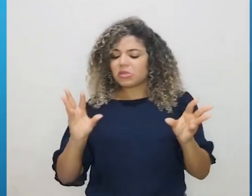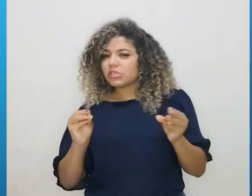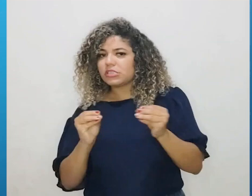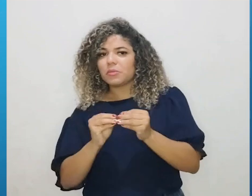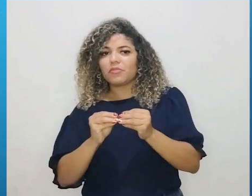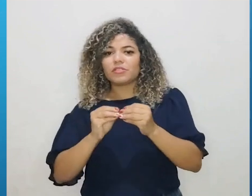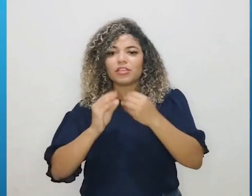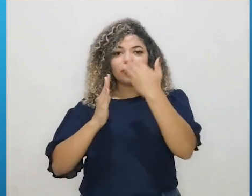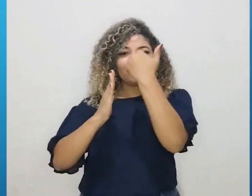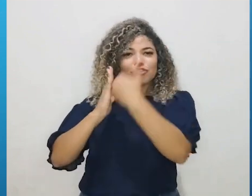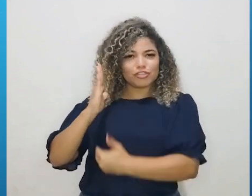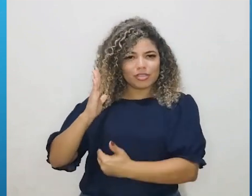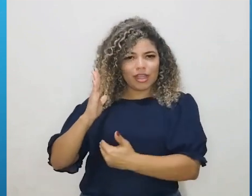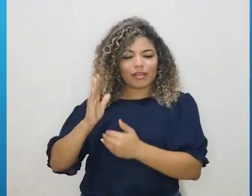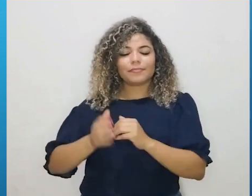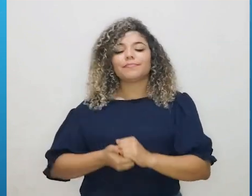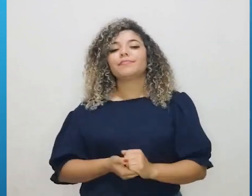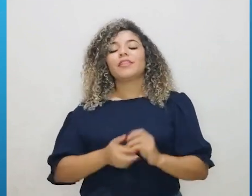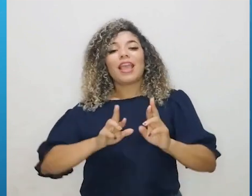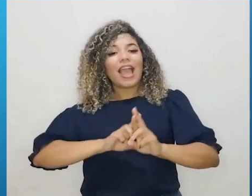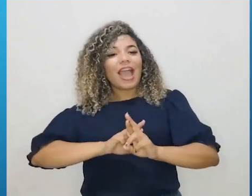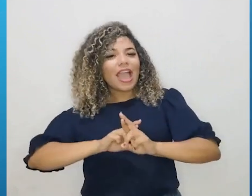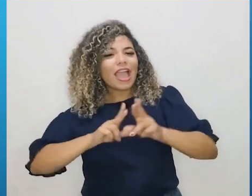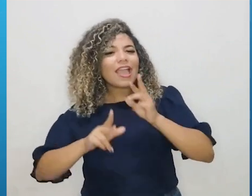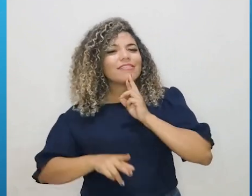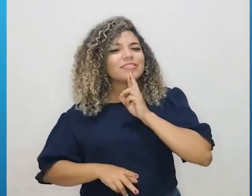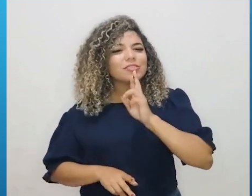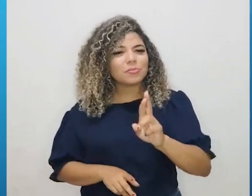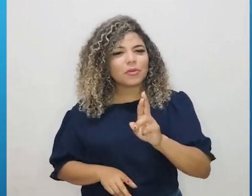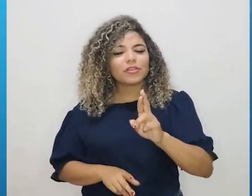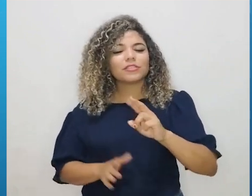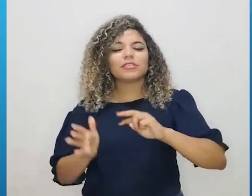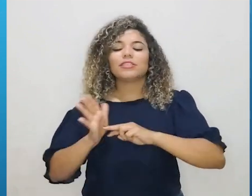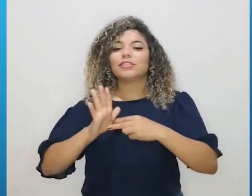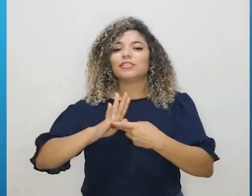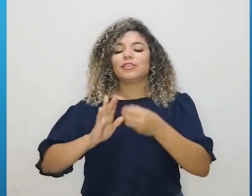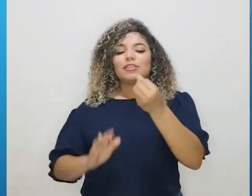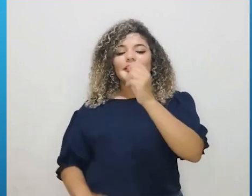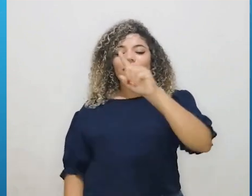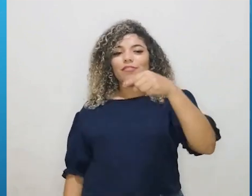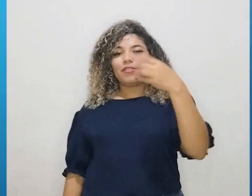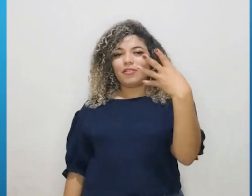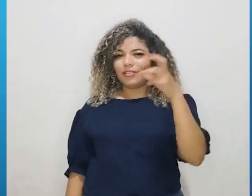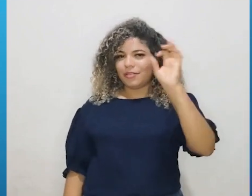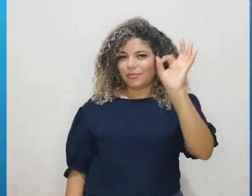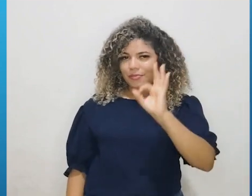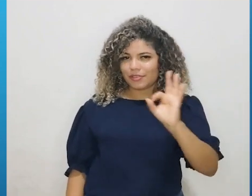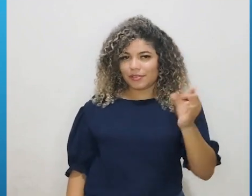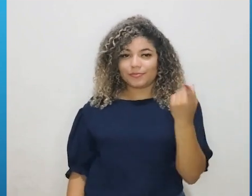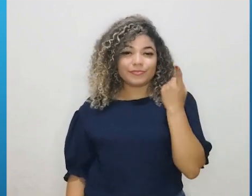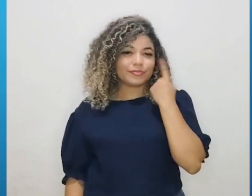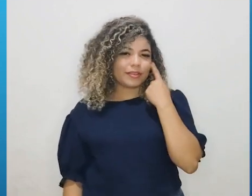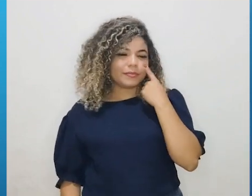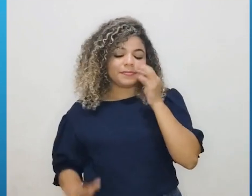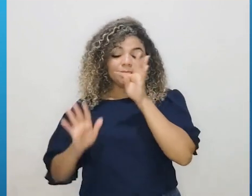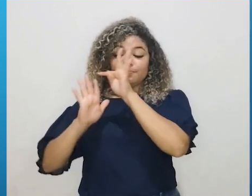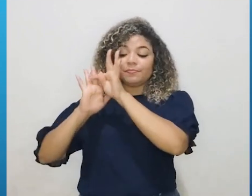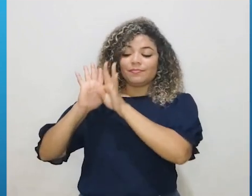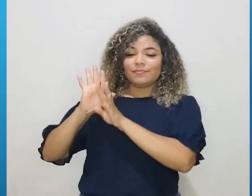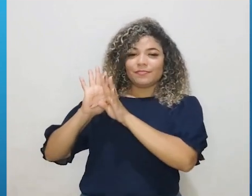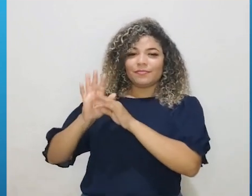a subtração. E essa diferença vai ser o que representa o 6,45%. Então, olhando aqui no texto,